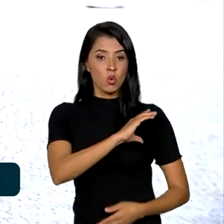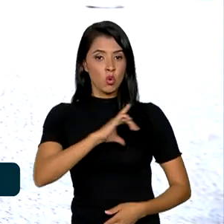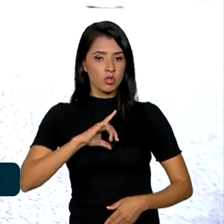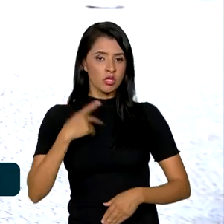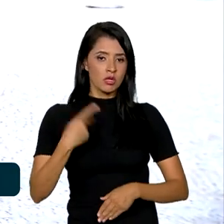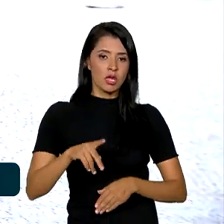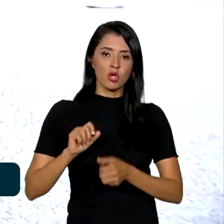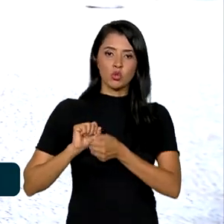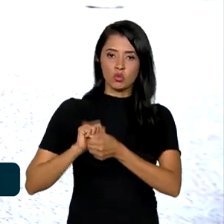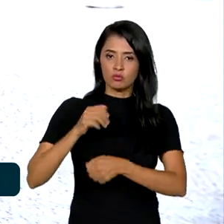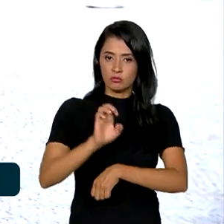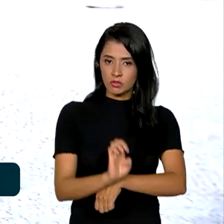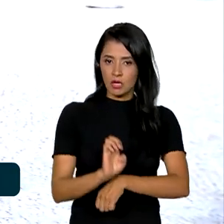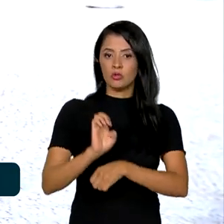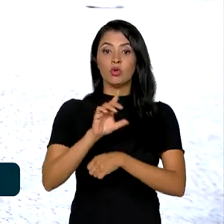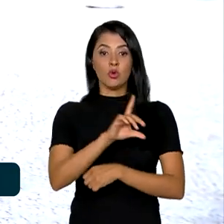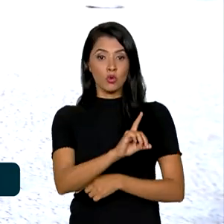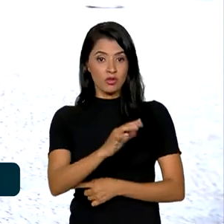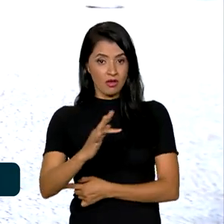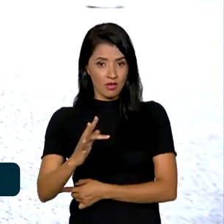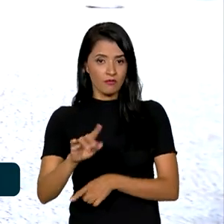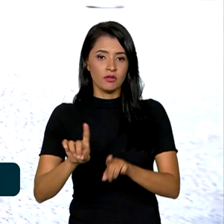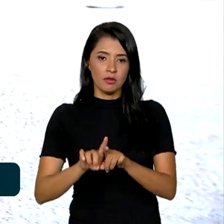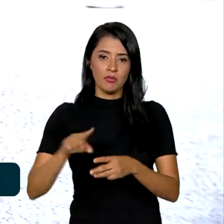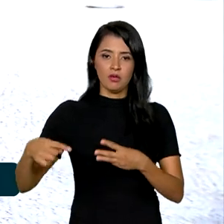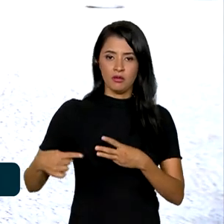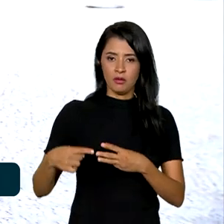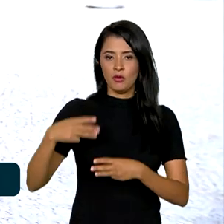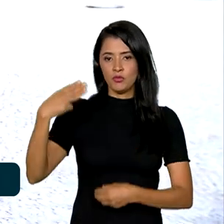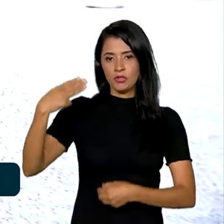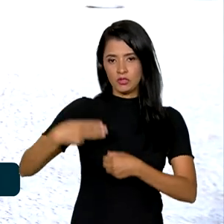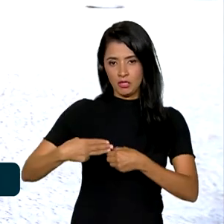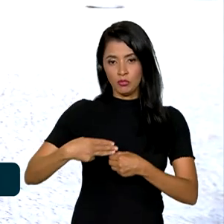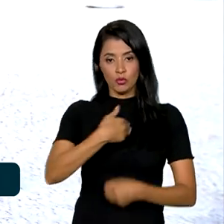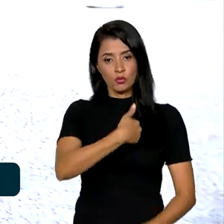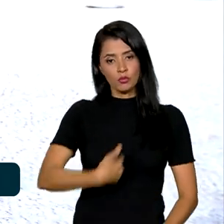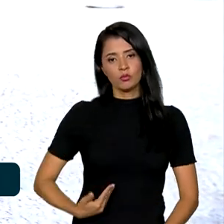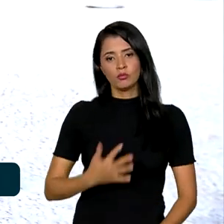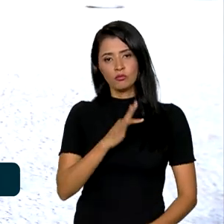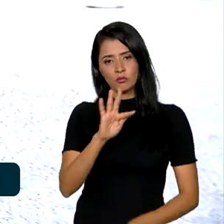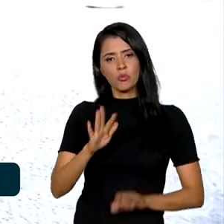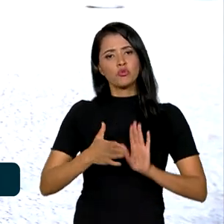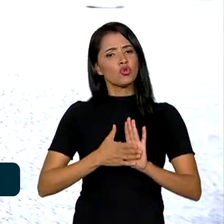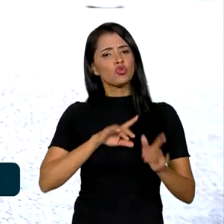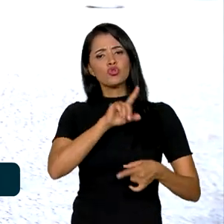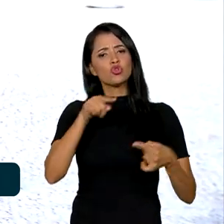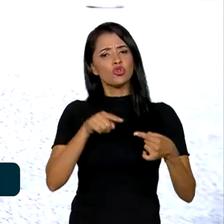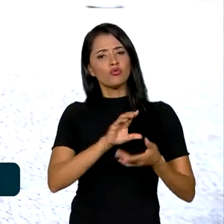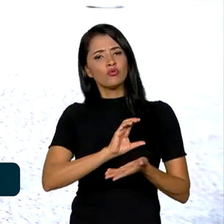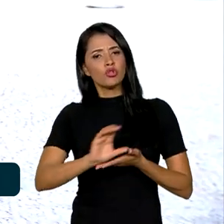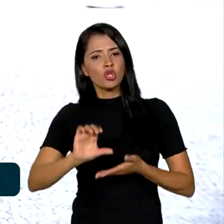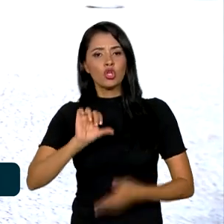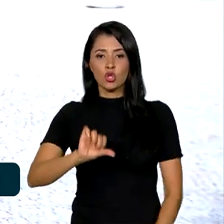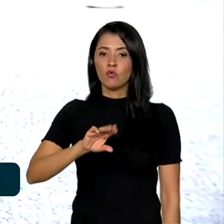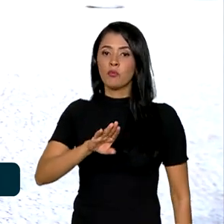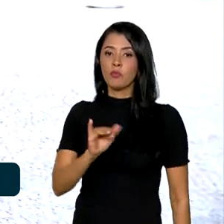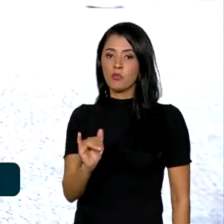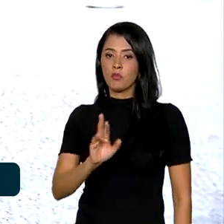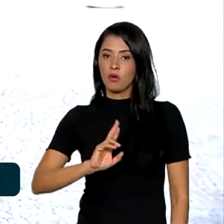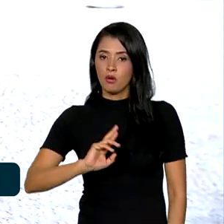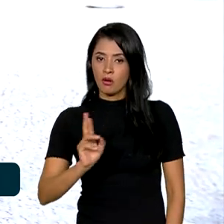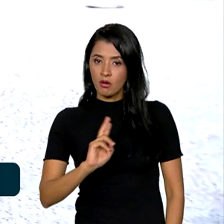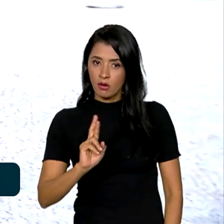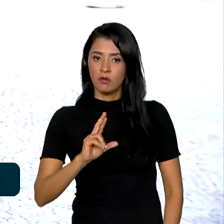junto aos estados, distrito federal e os municípios. O governo federal pretende investir cerca de 9 bilhões de reais.